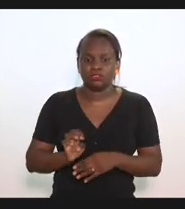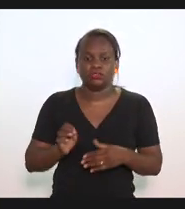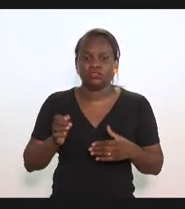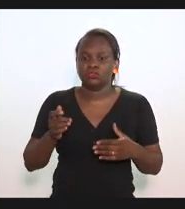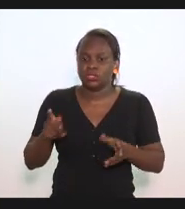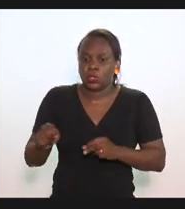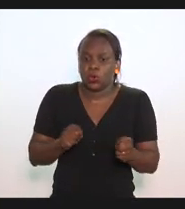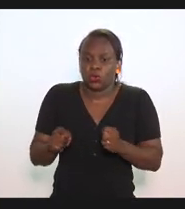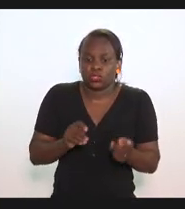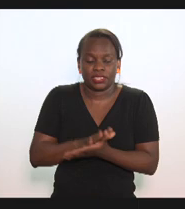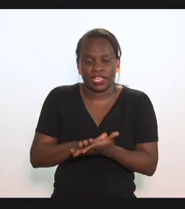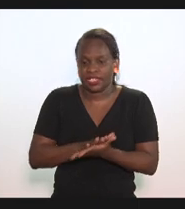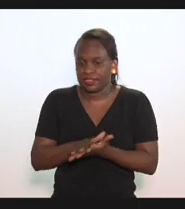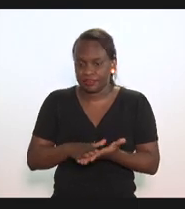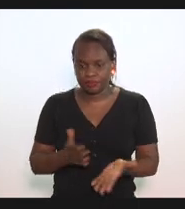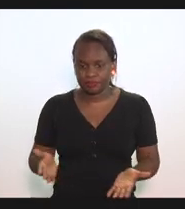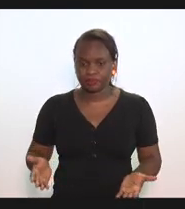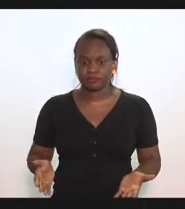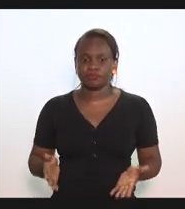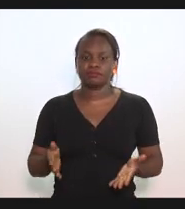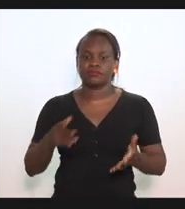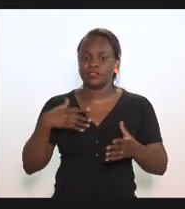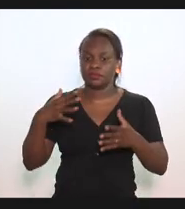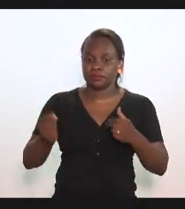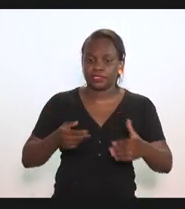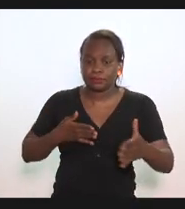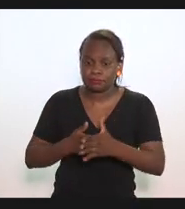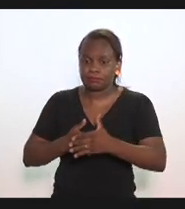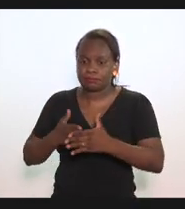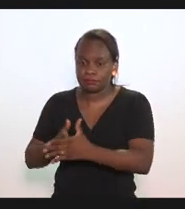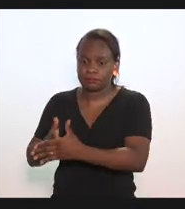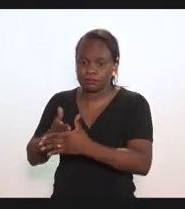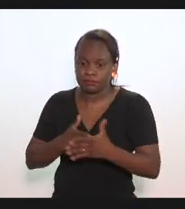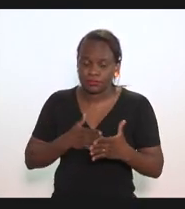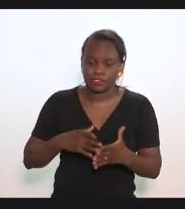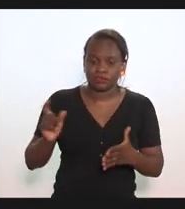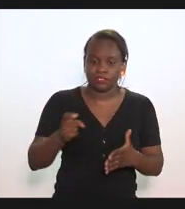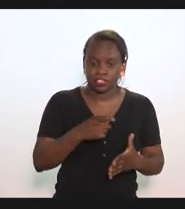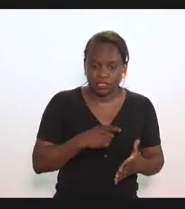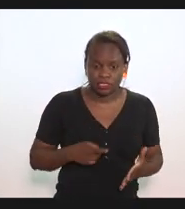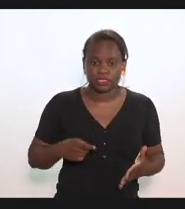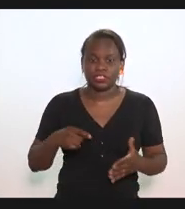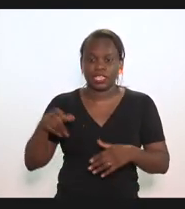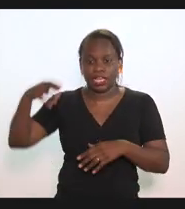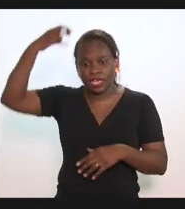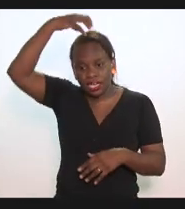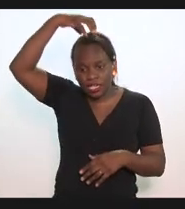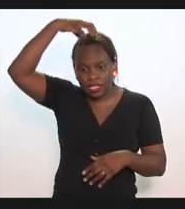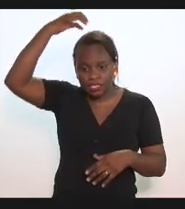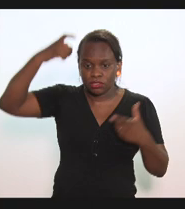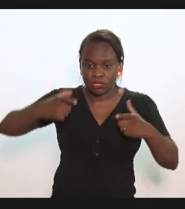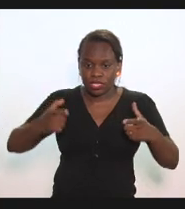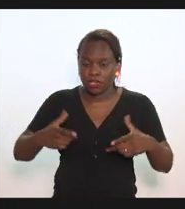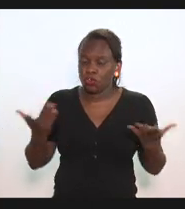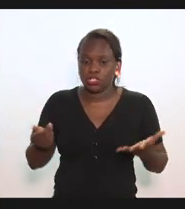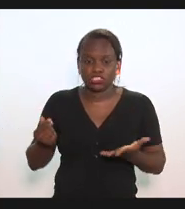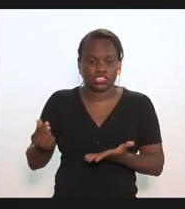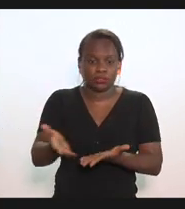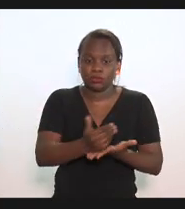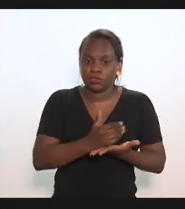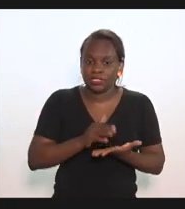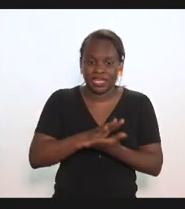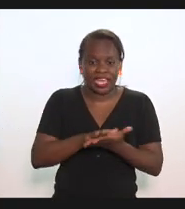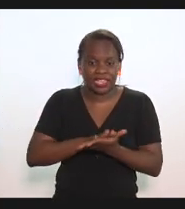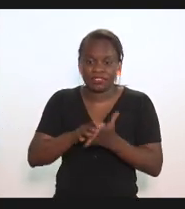tem controle de nada Sr. Presidente você pega a barreira fiscal de Angra dos Reis hoje não está se arrecadando nada